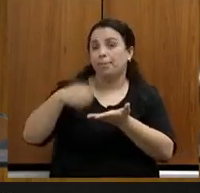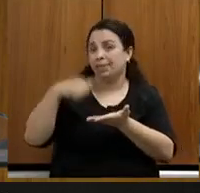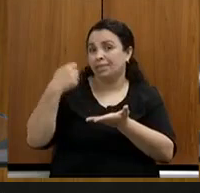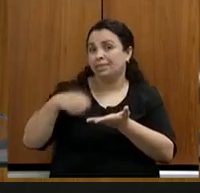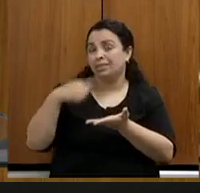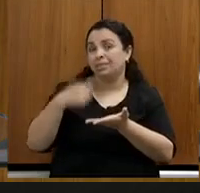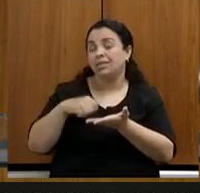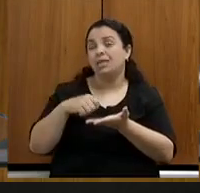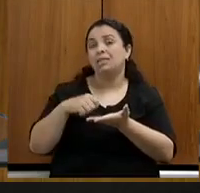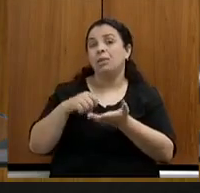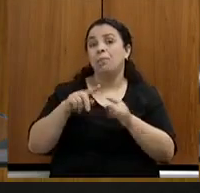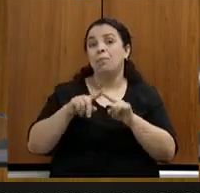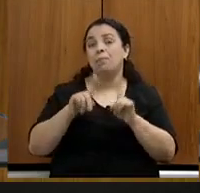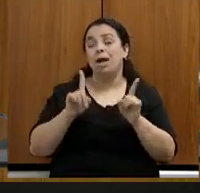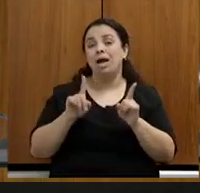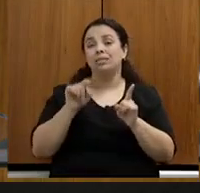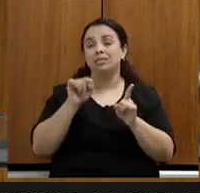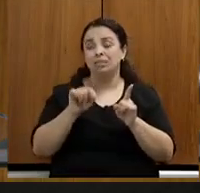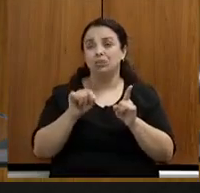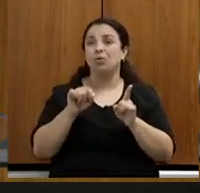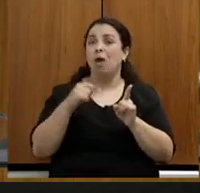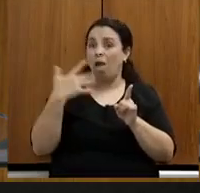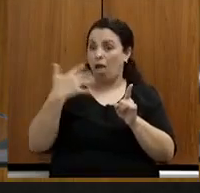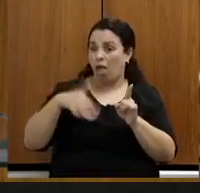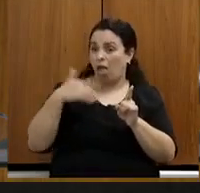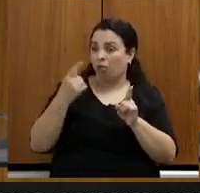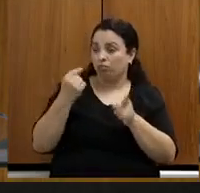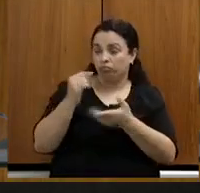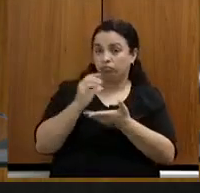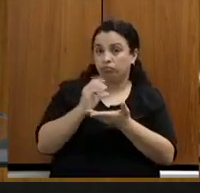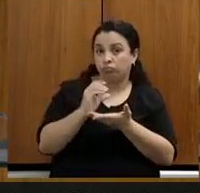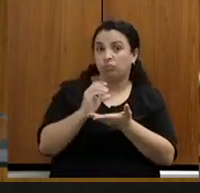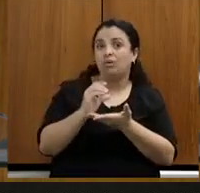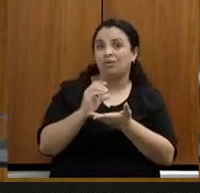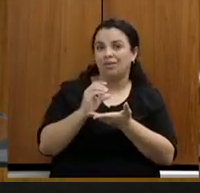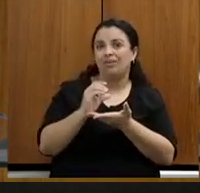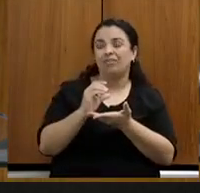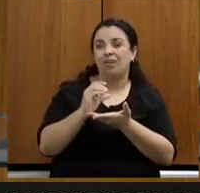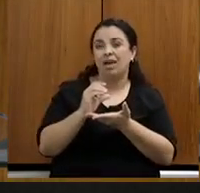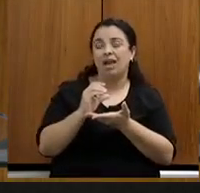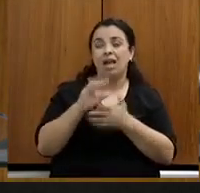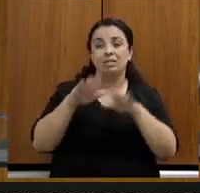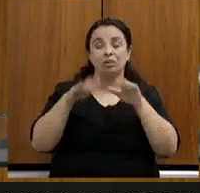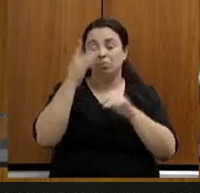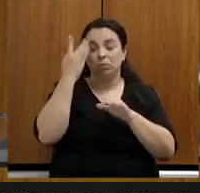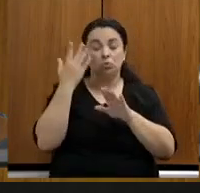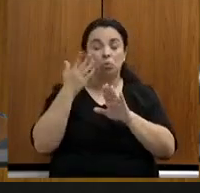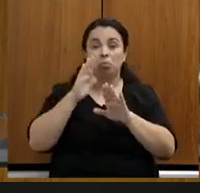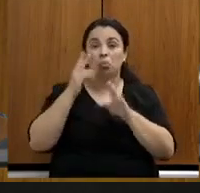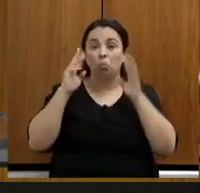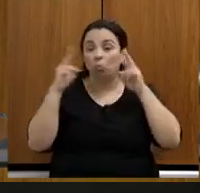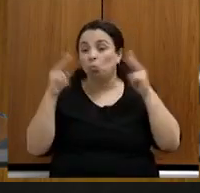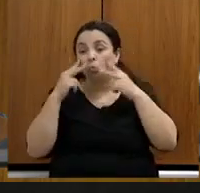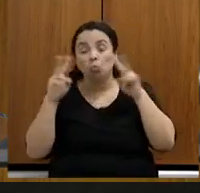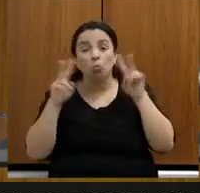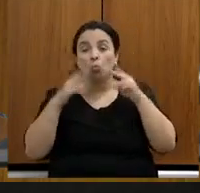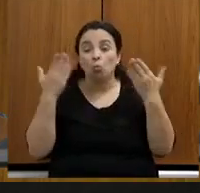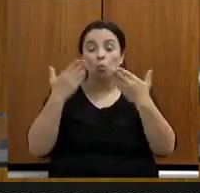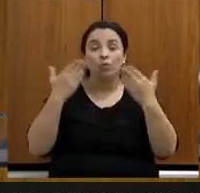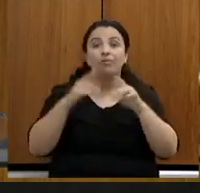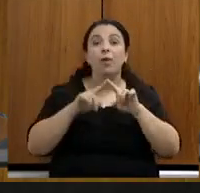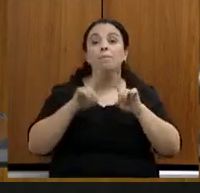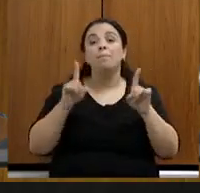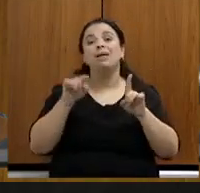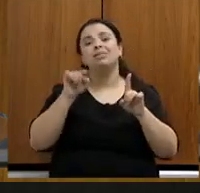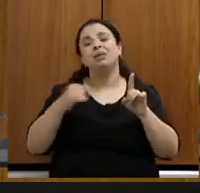mas que, ao mesmo tempo, por mais que sejam investimentos realizados embaixo da terra, que as pessoas muitas vezes não veem, são fundamentais para que a gente